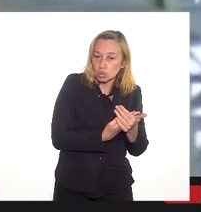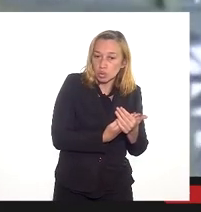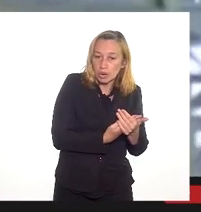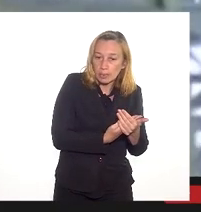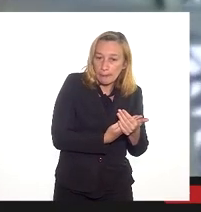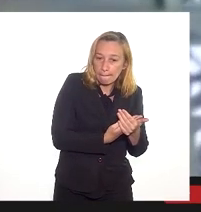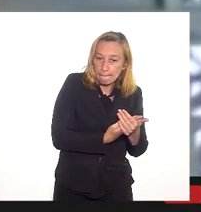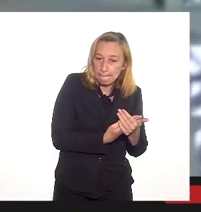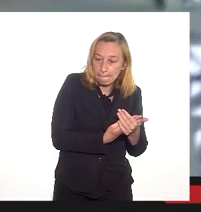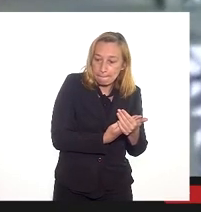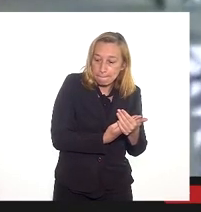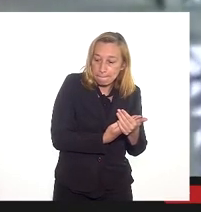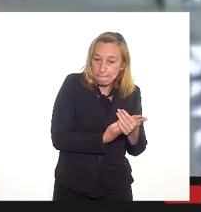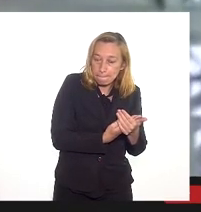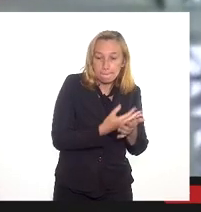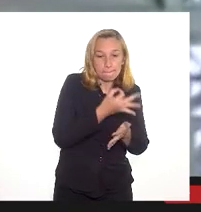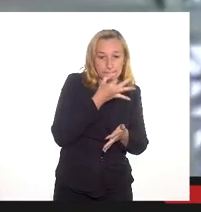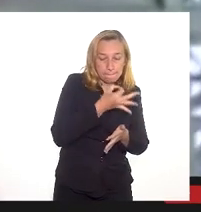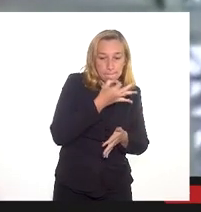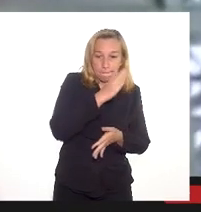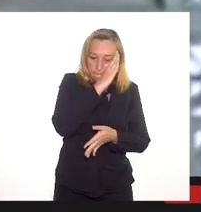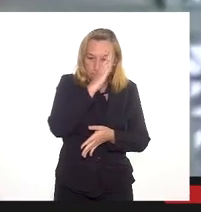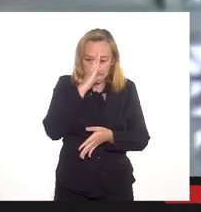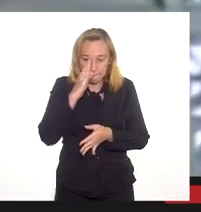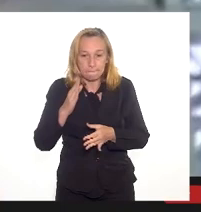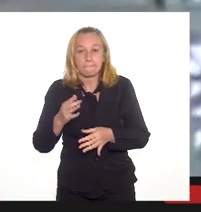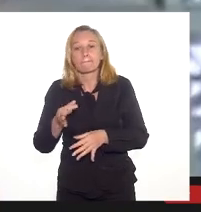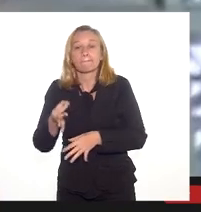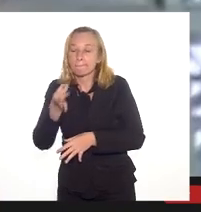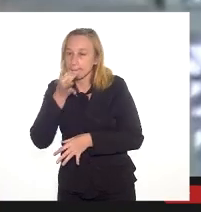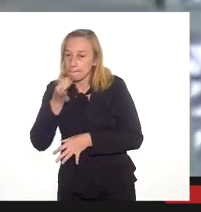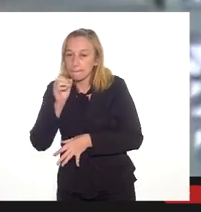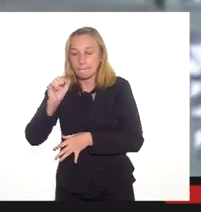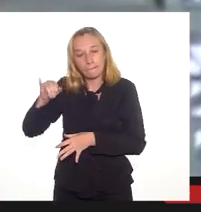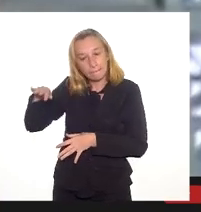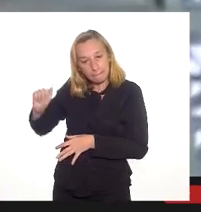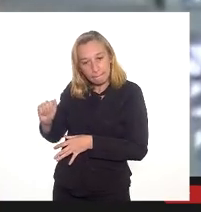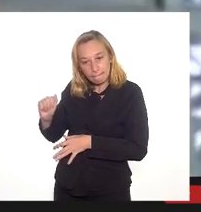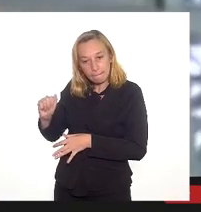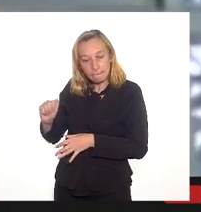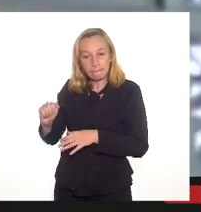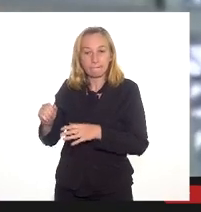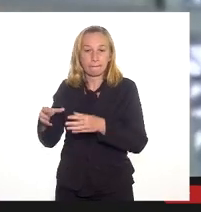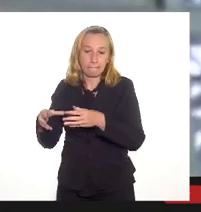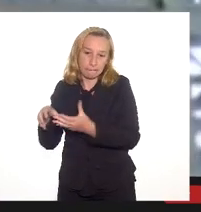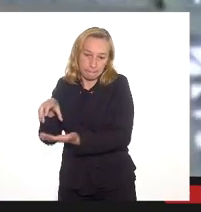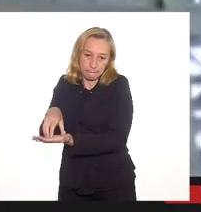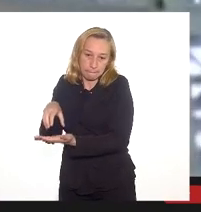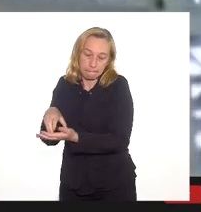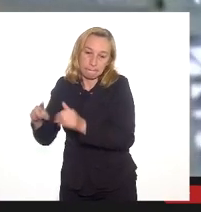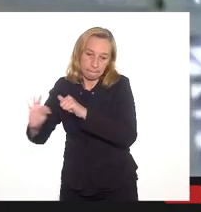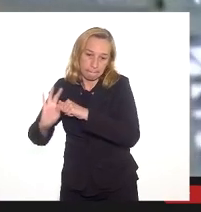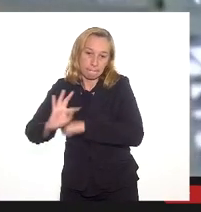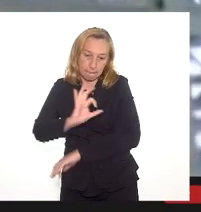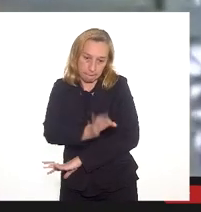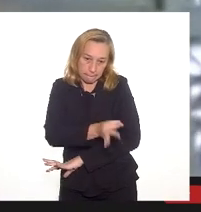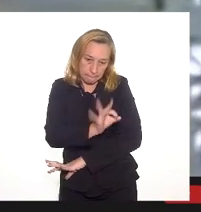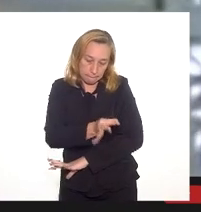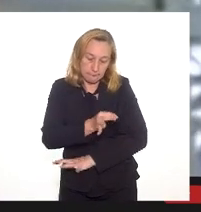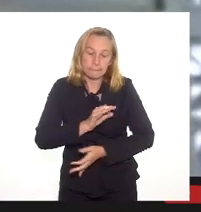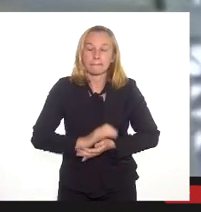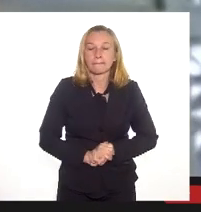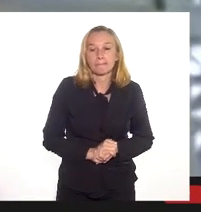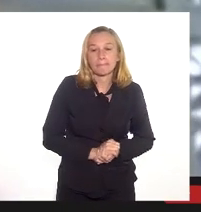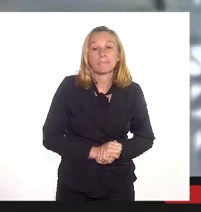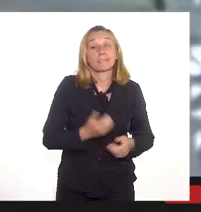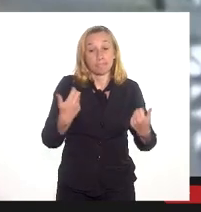a opinião da academia, a opinião do INEA, que é o órgão técnico, e é, obviamente, por conta